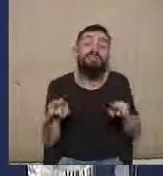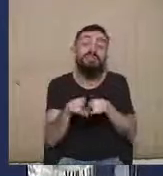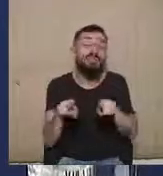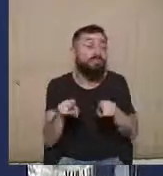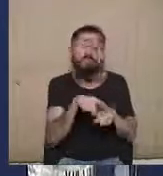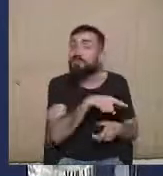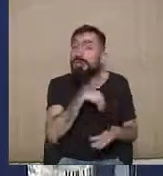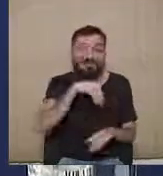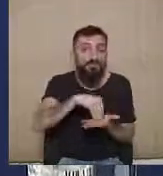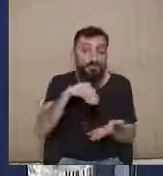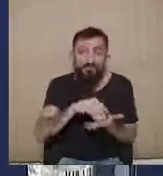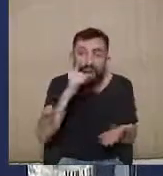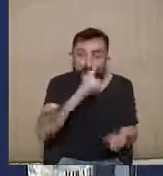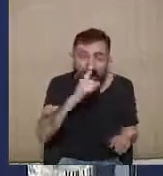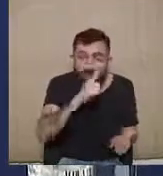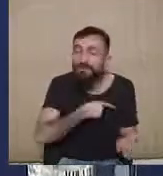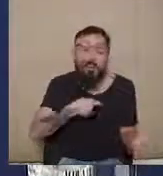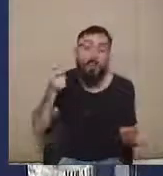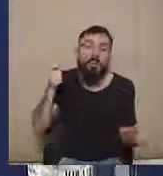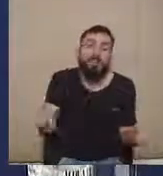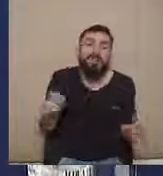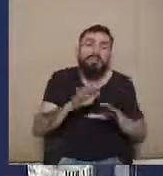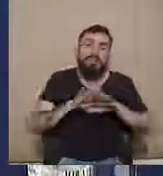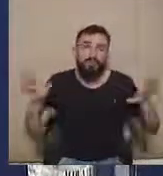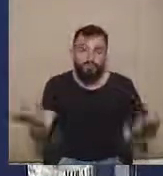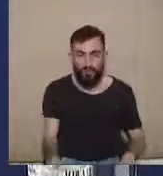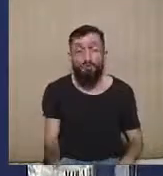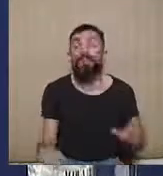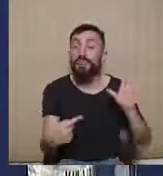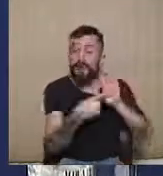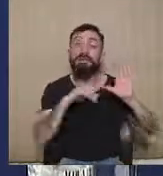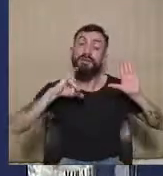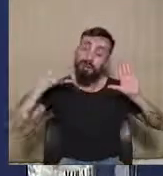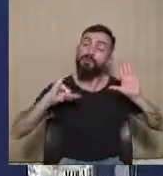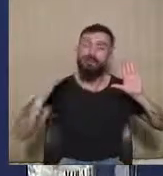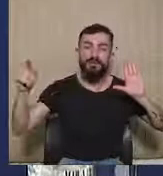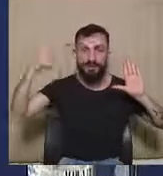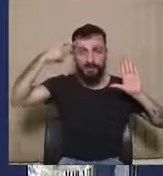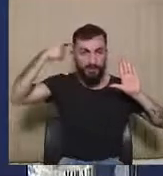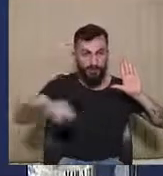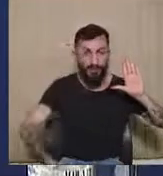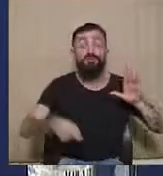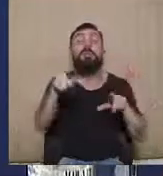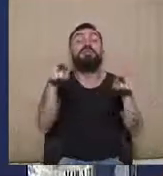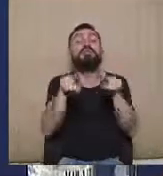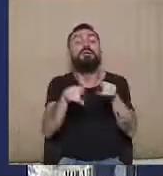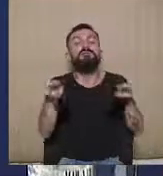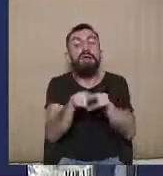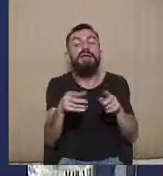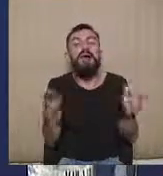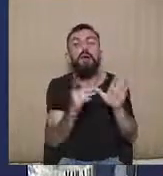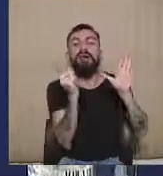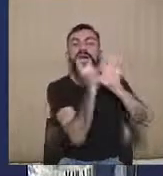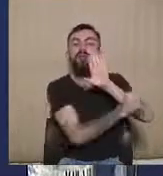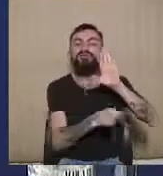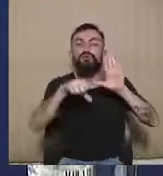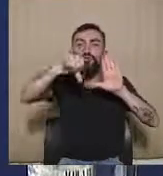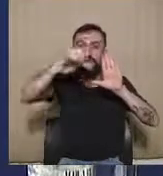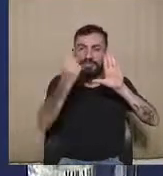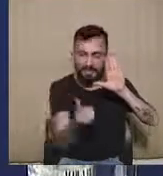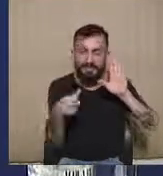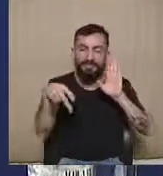tanto a mera condenação. Então, isso aqui é uma manifestação importante. E também, quando a gente verifica agora o artigo 96